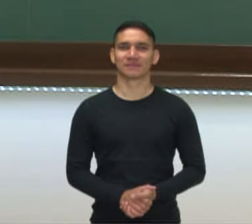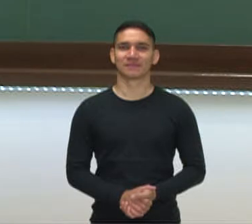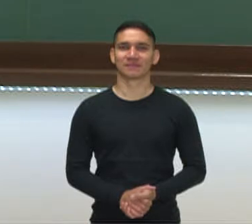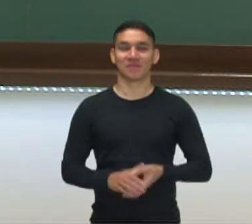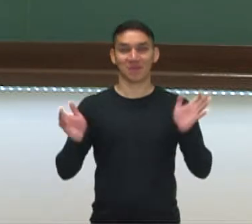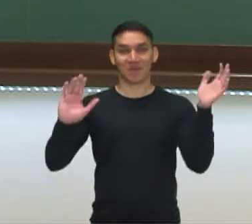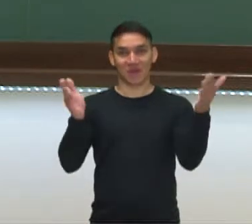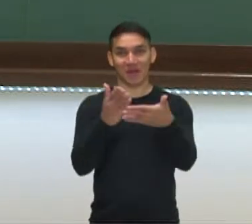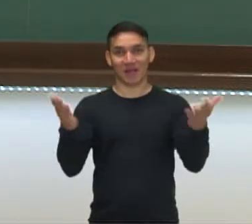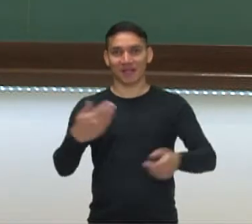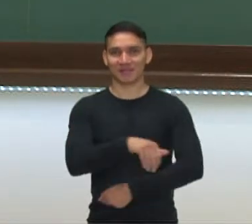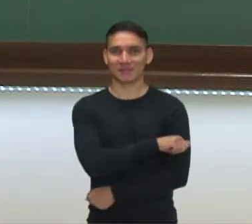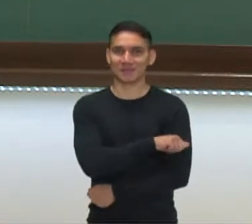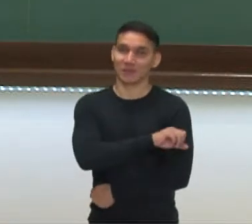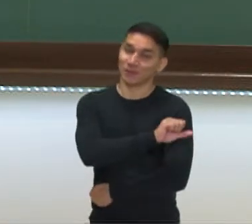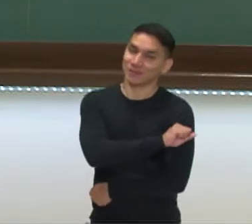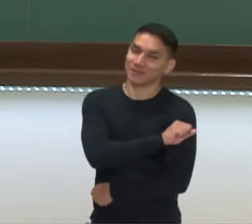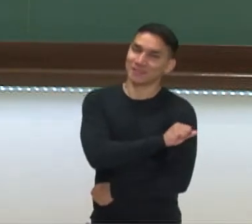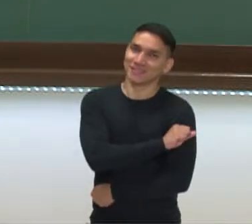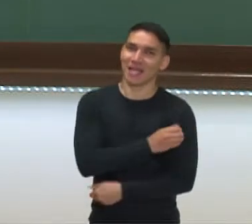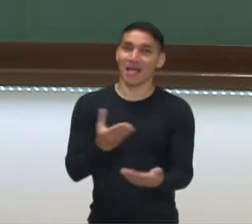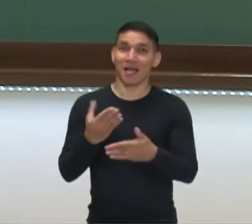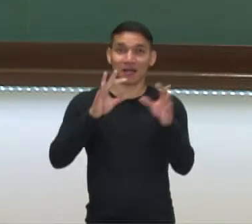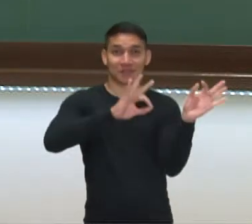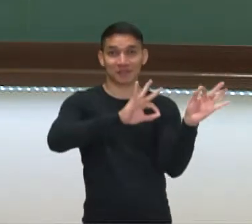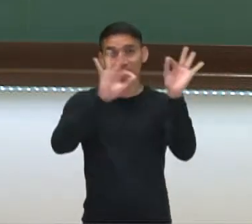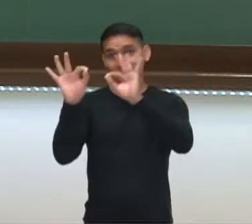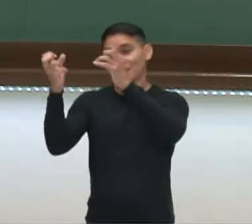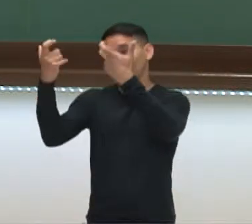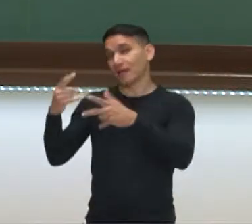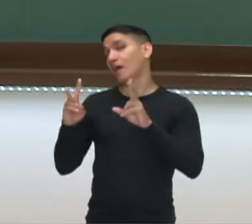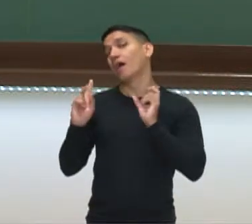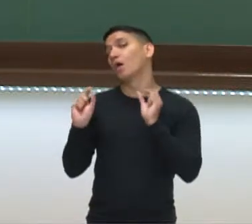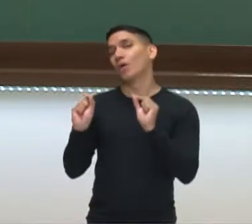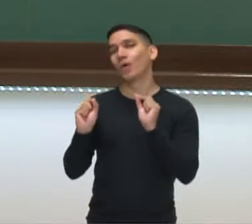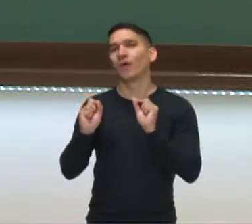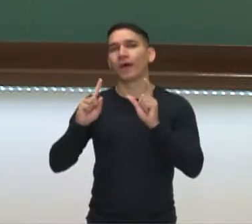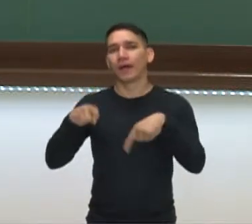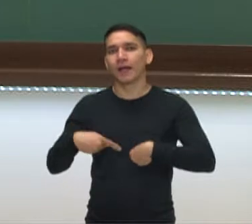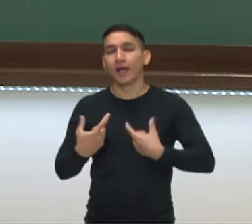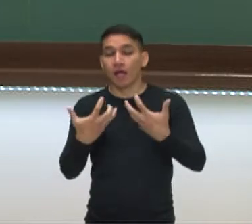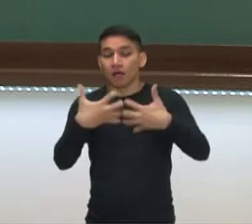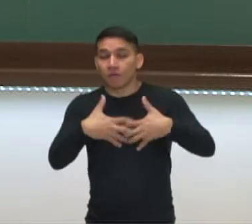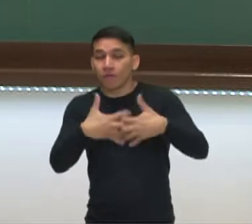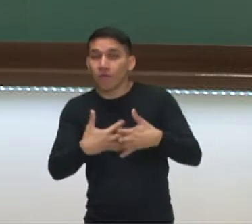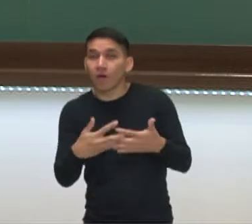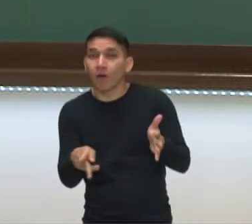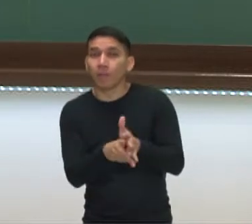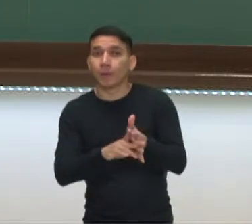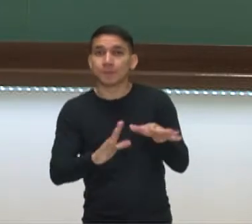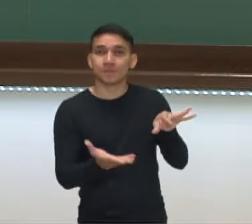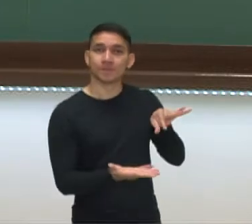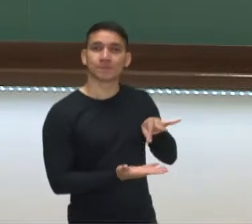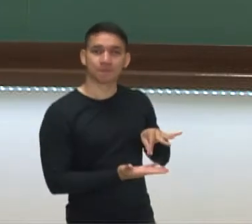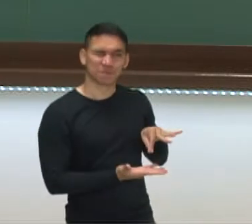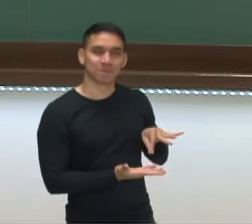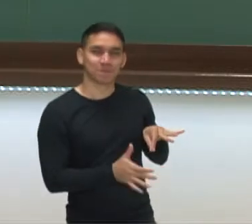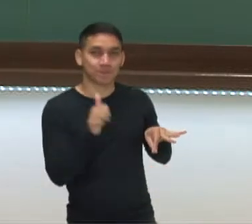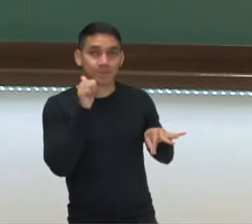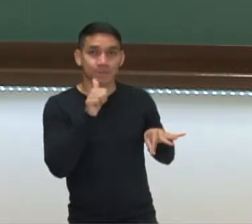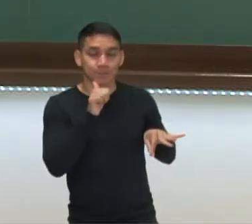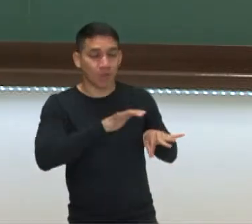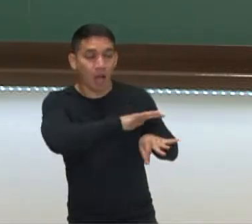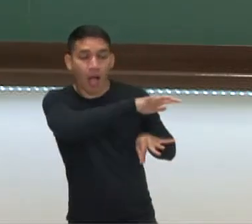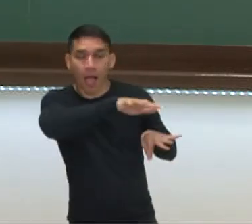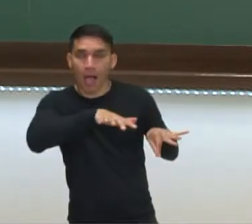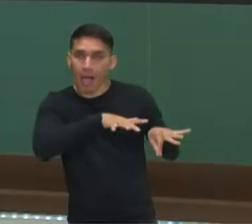Olá, estudantes do oitavo ano! Neste vídeo nós falaremos sobre as estruturas do sistema genital feminino. E para